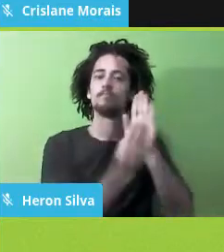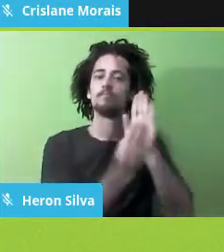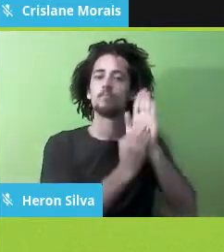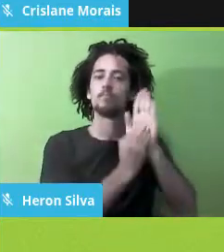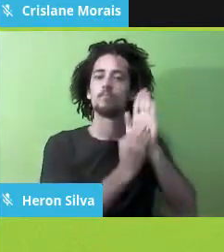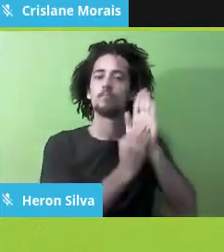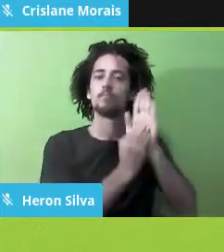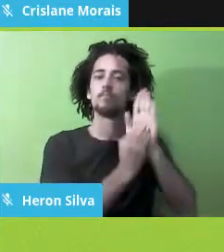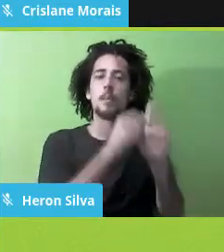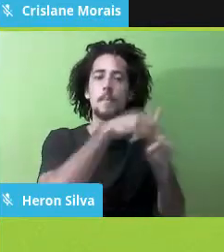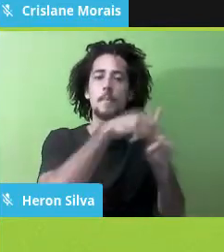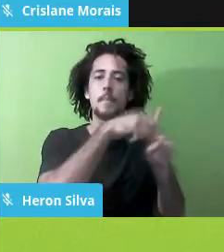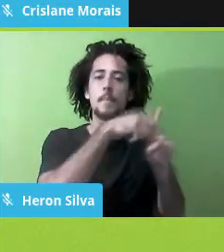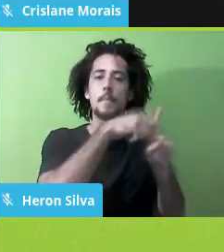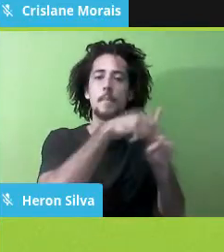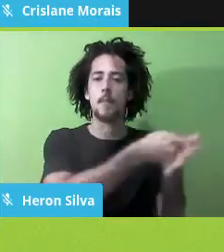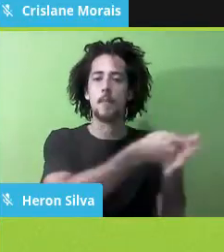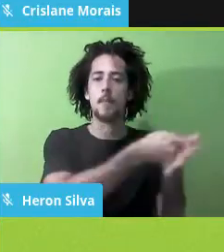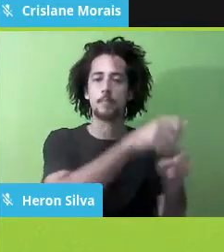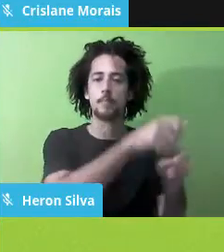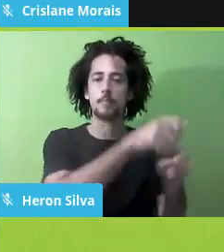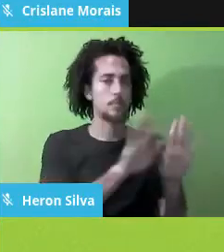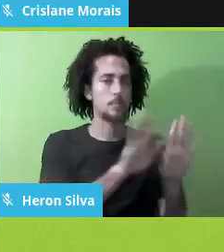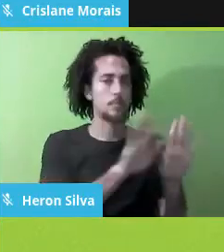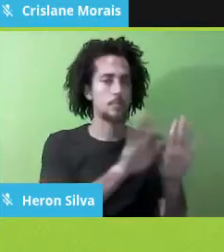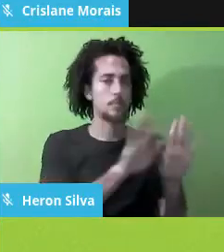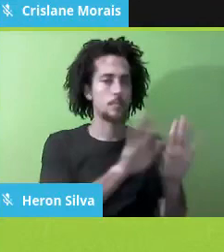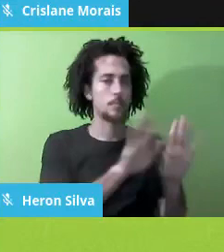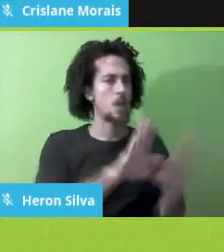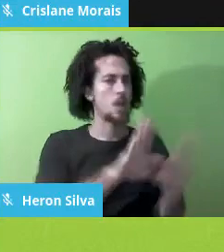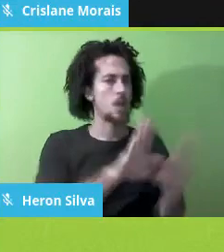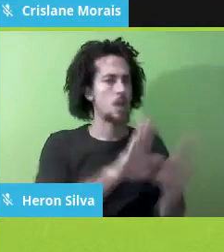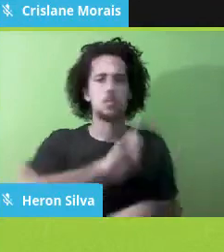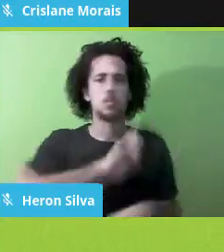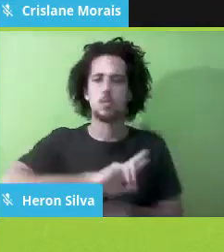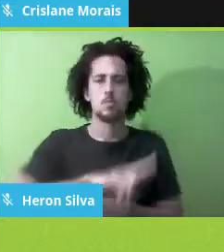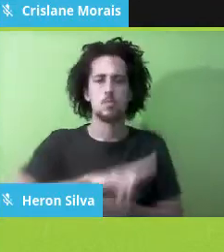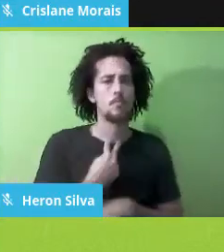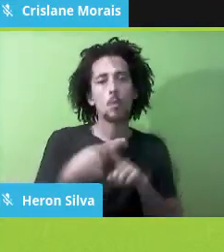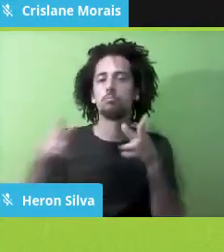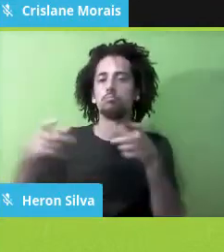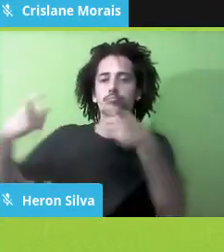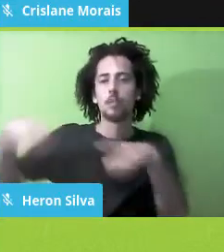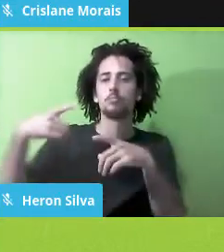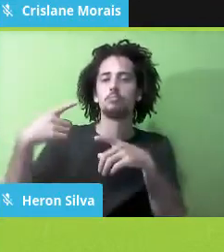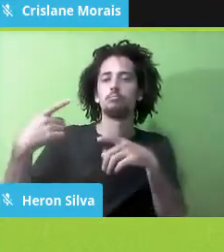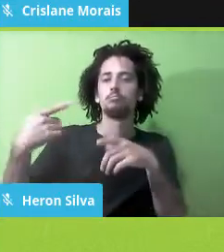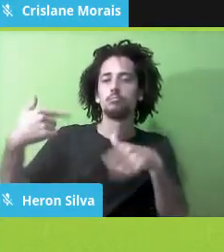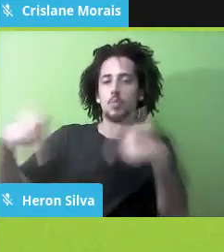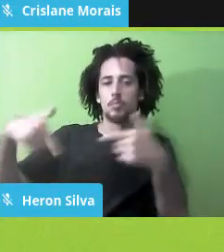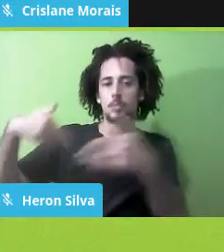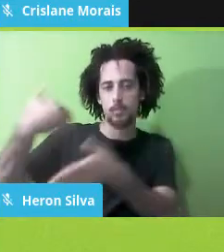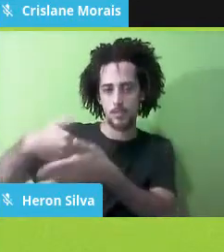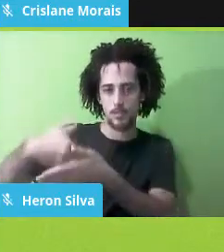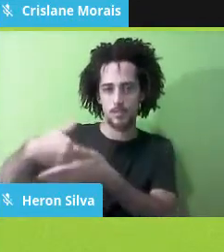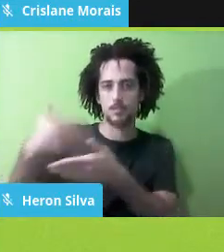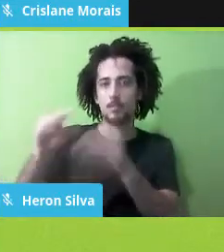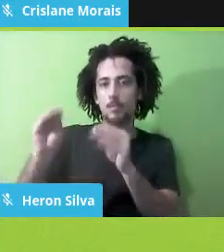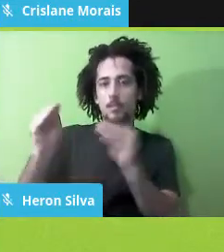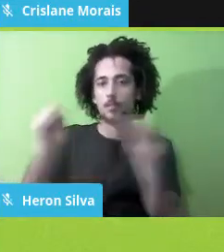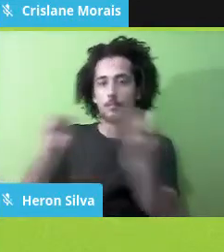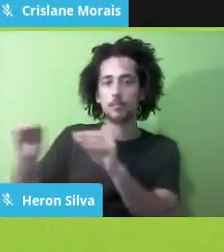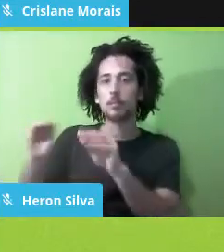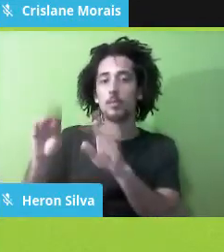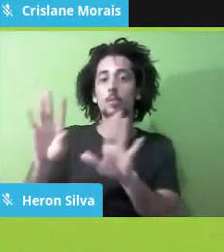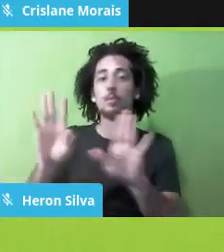maneira que a escola tem campo de futebol e não transfere para mensalidade, ela tem que ter todos os equipamentos